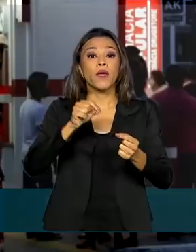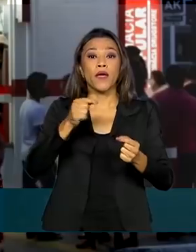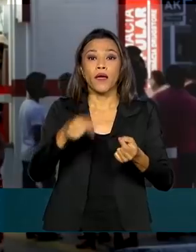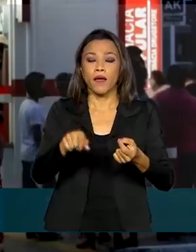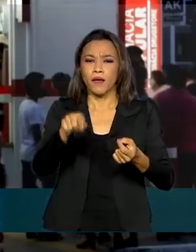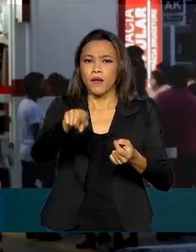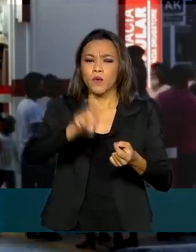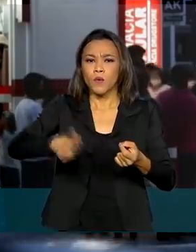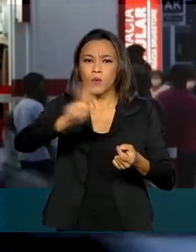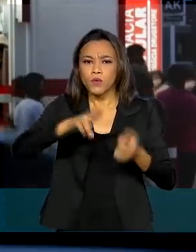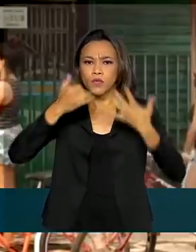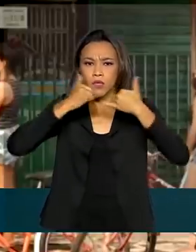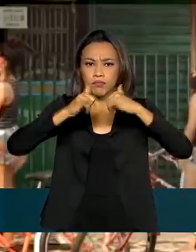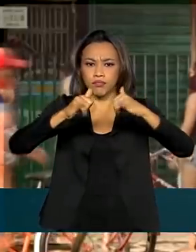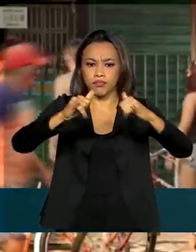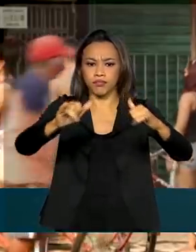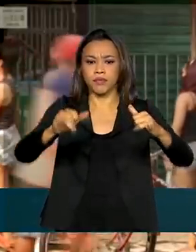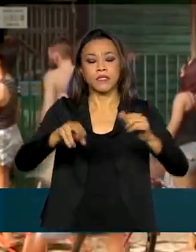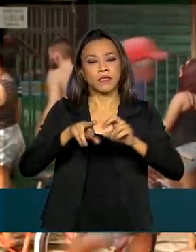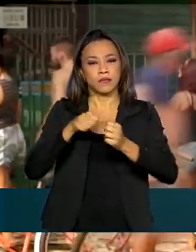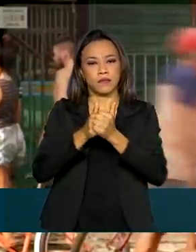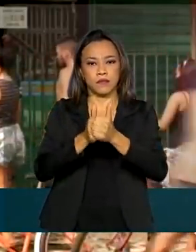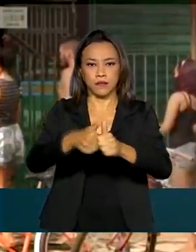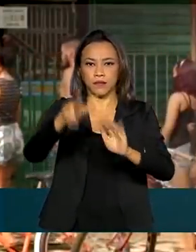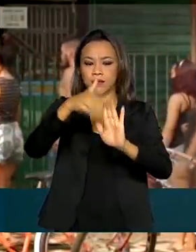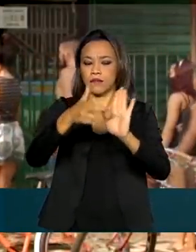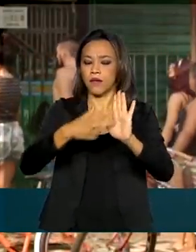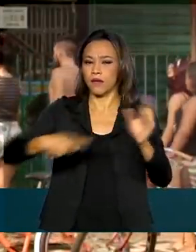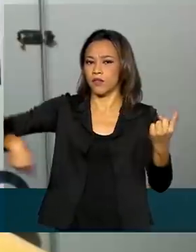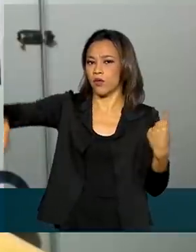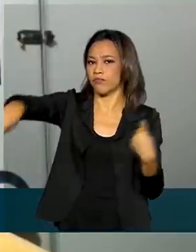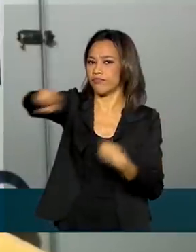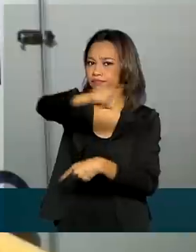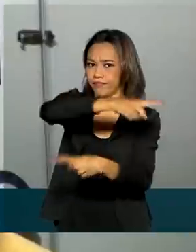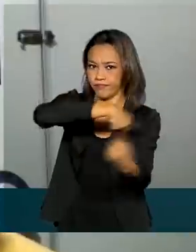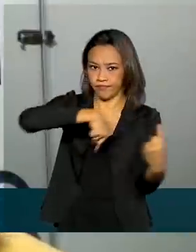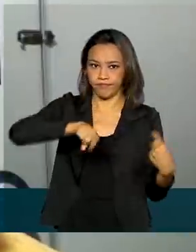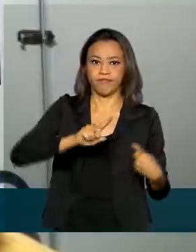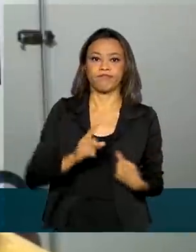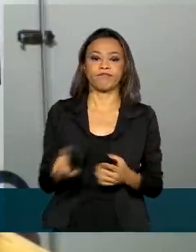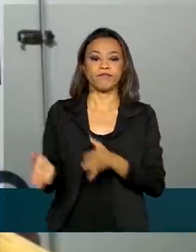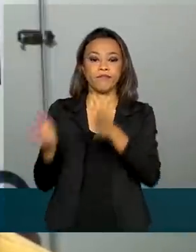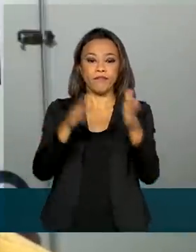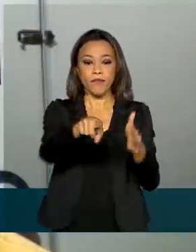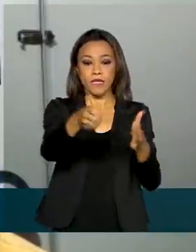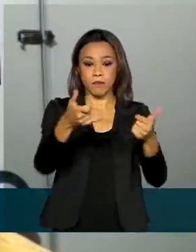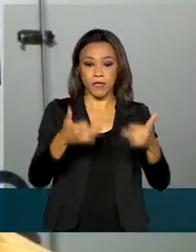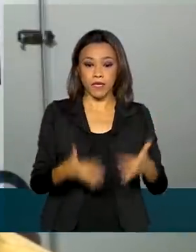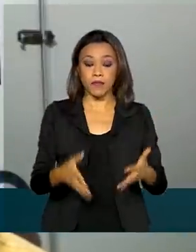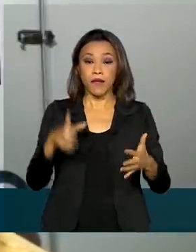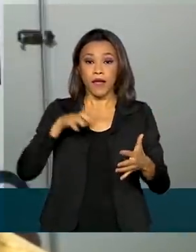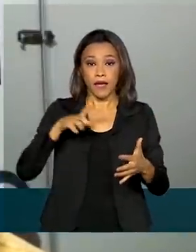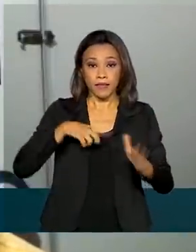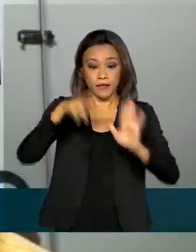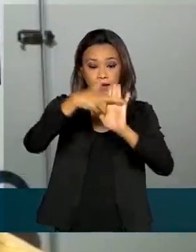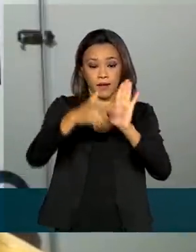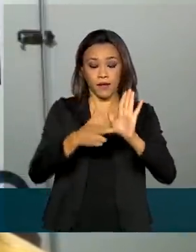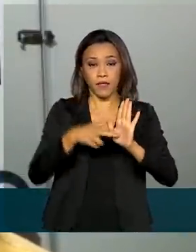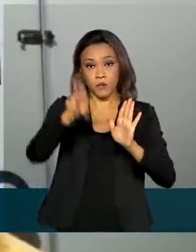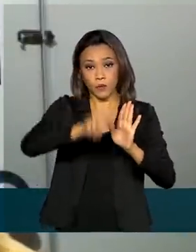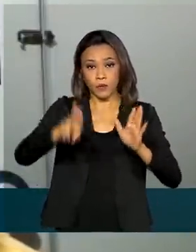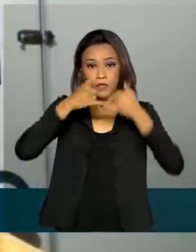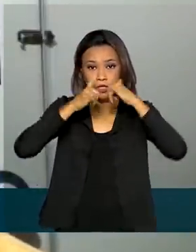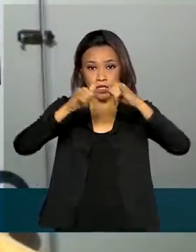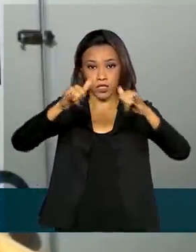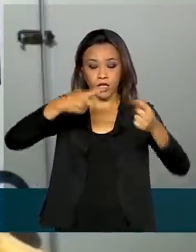consumidores durante as restrições no fornecimento. Com esse revezamento nós temos a oportunidade de